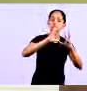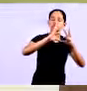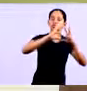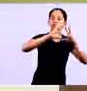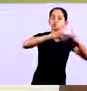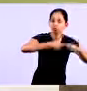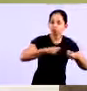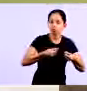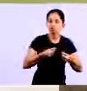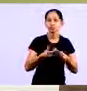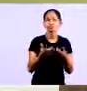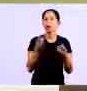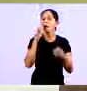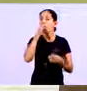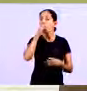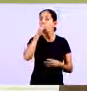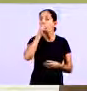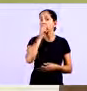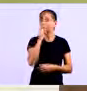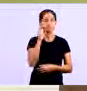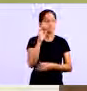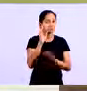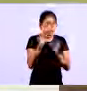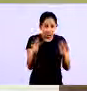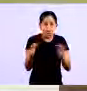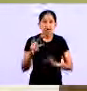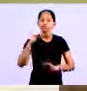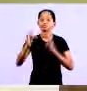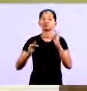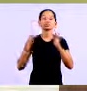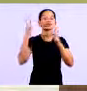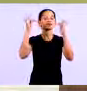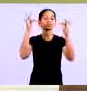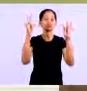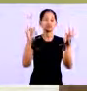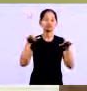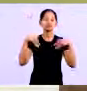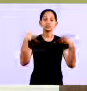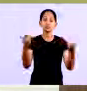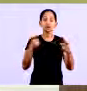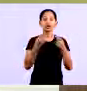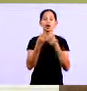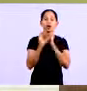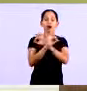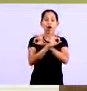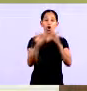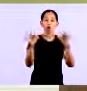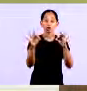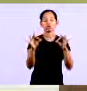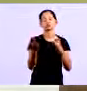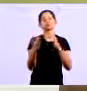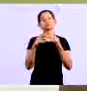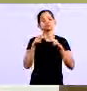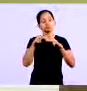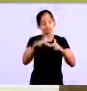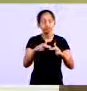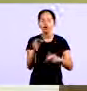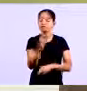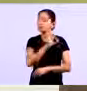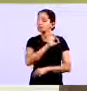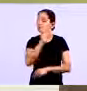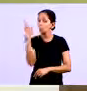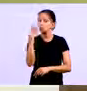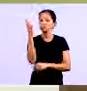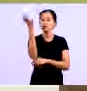amente O cupom fiscal Isso vai ser Não só para venda Como também para o inventário No seu ponto de venda Ou no monxerifado Com a